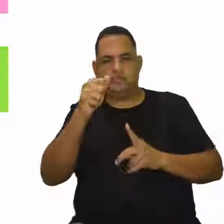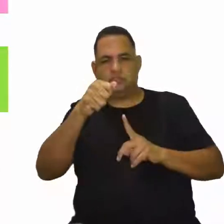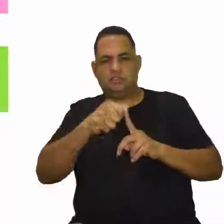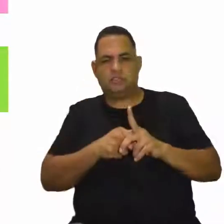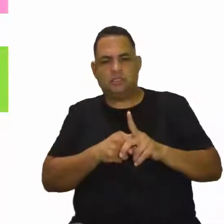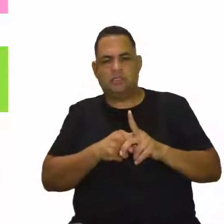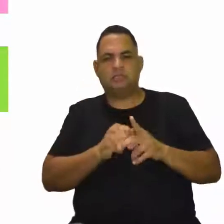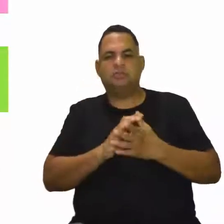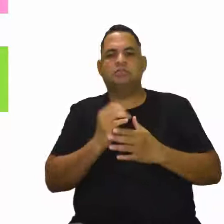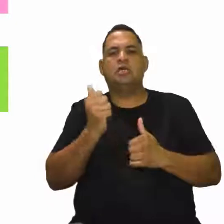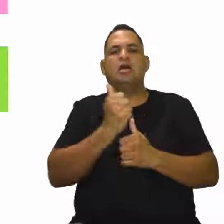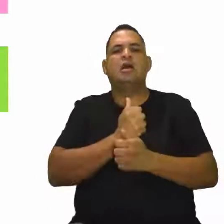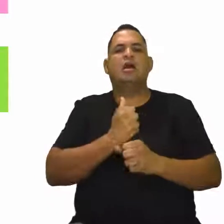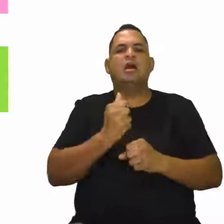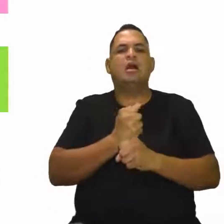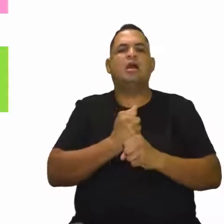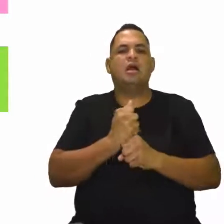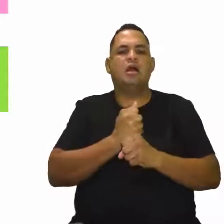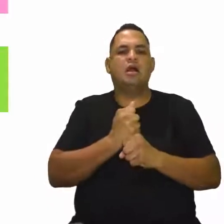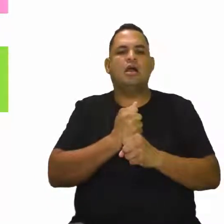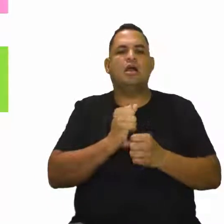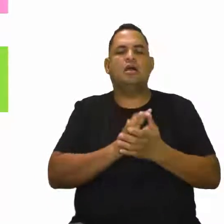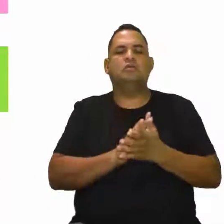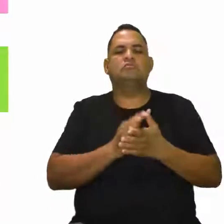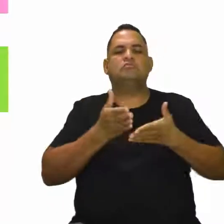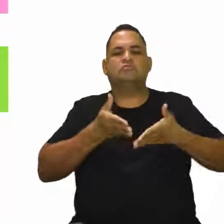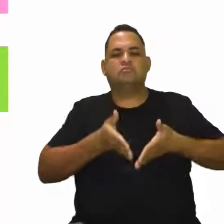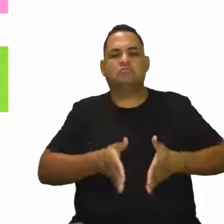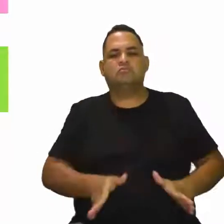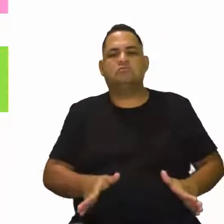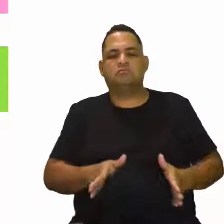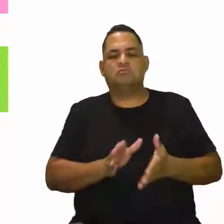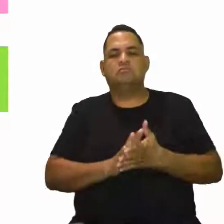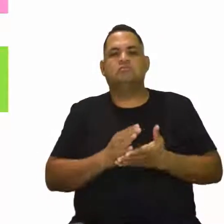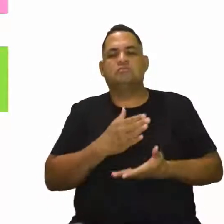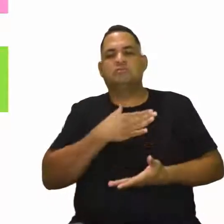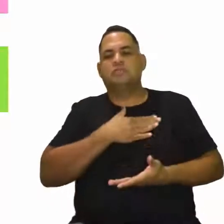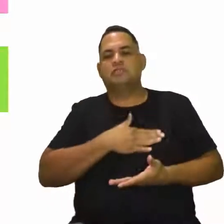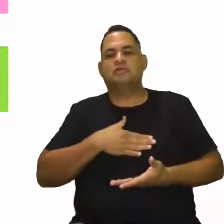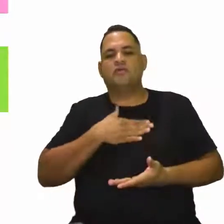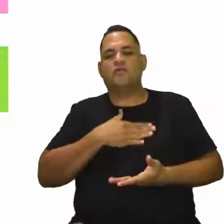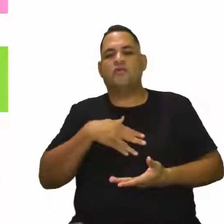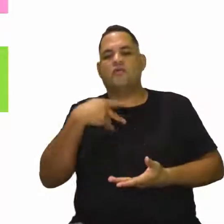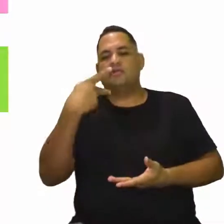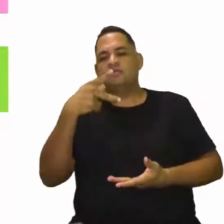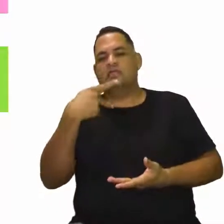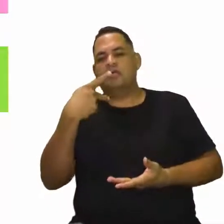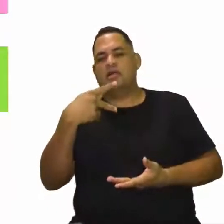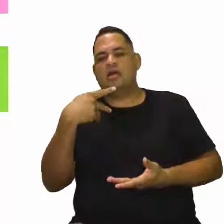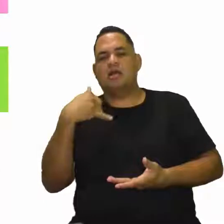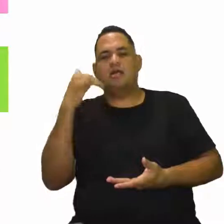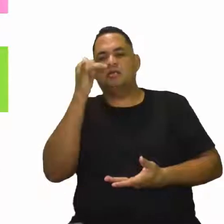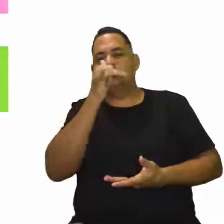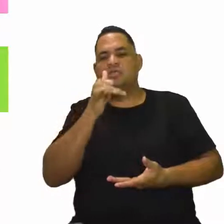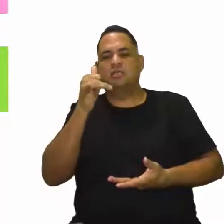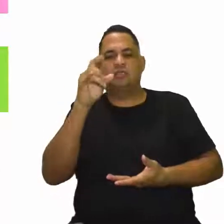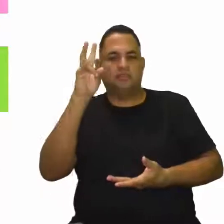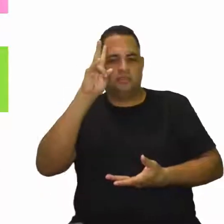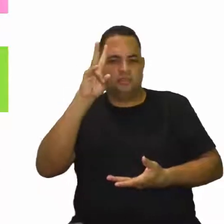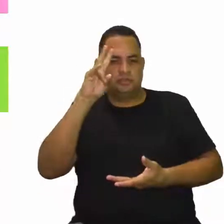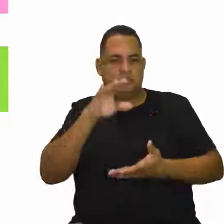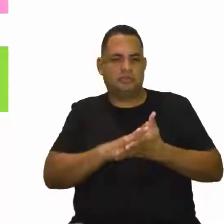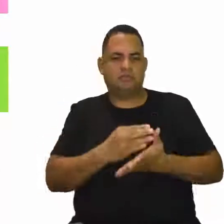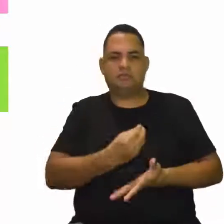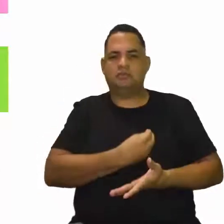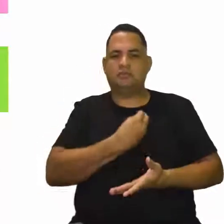nascimento. Eles gostam muito de contar histórias, né, gente? É tão gostoso ouvir um idoso conversando, contando histórias, as suas